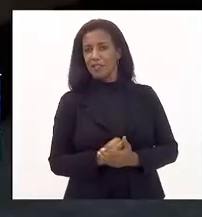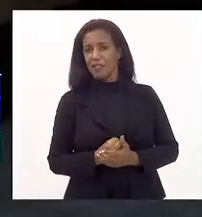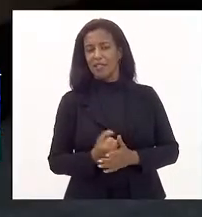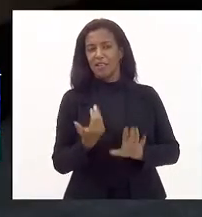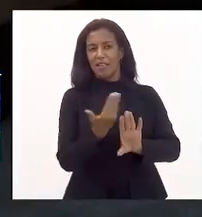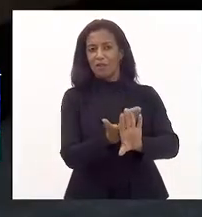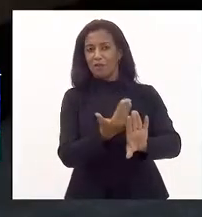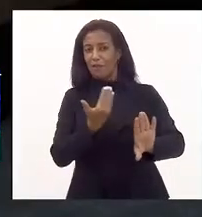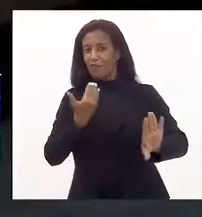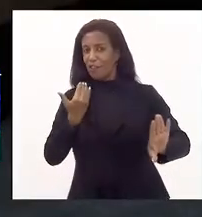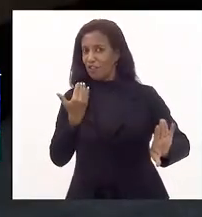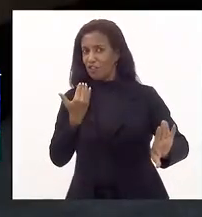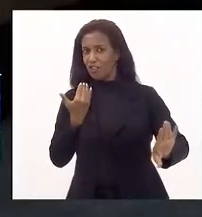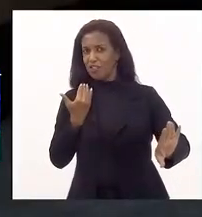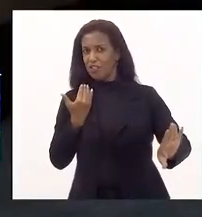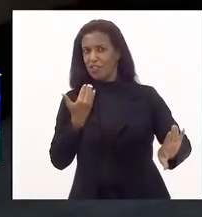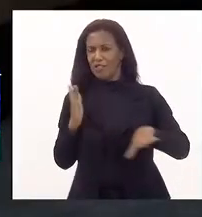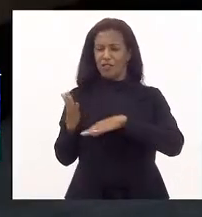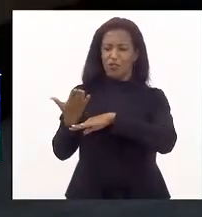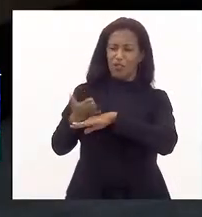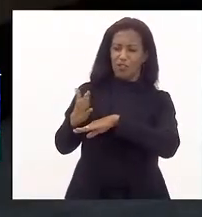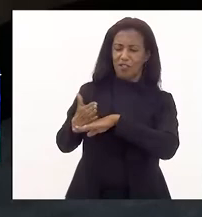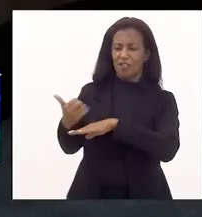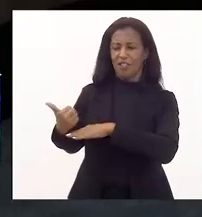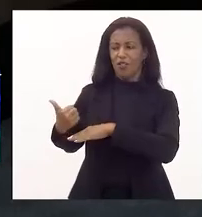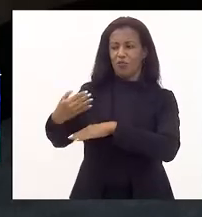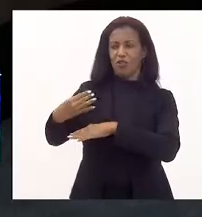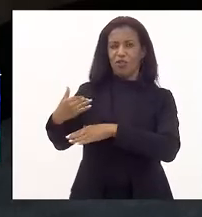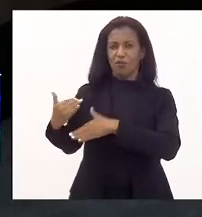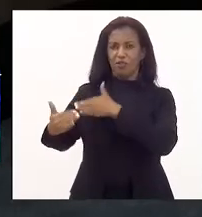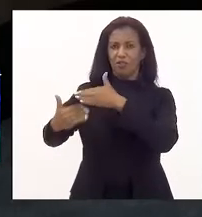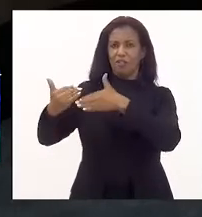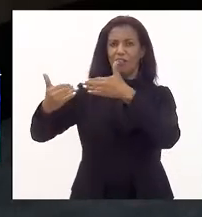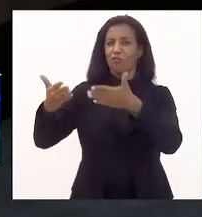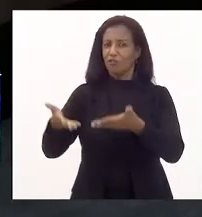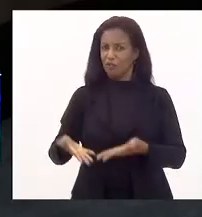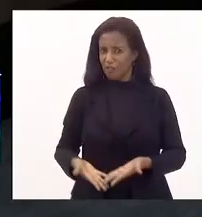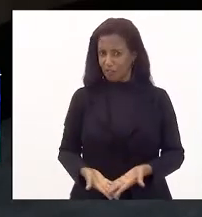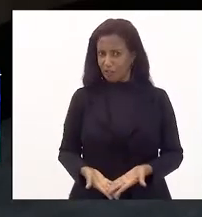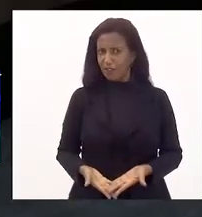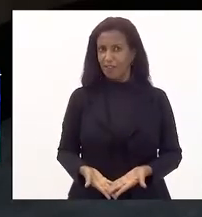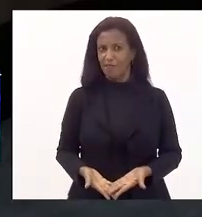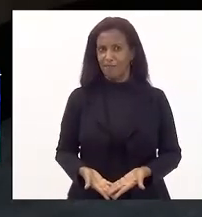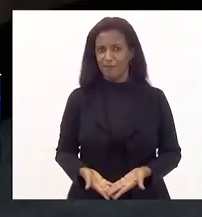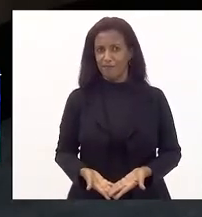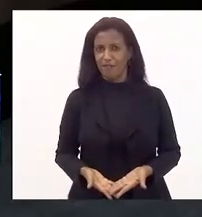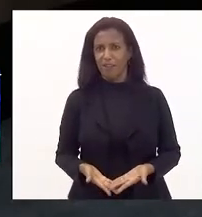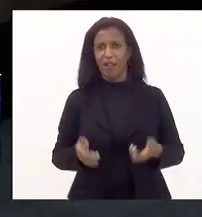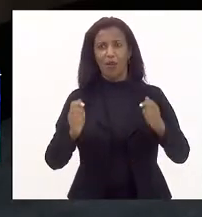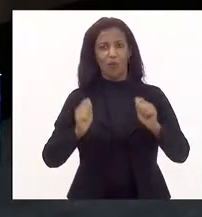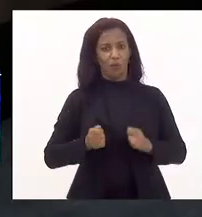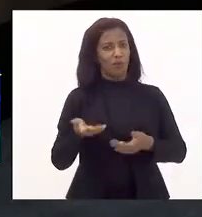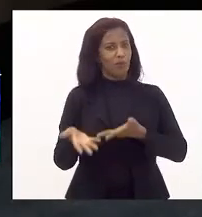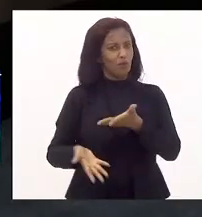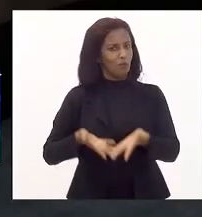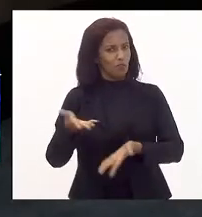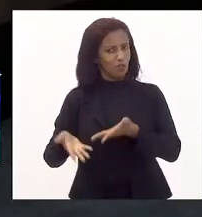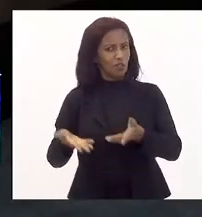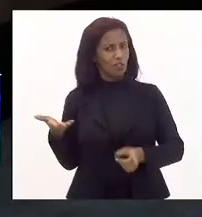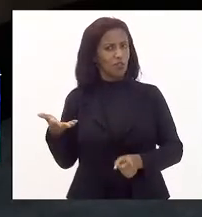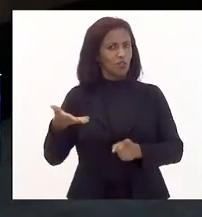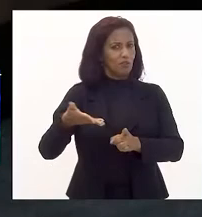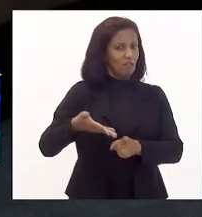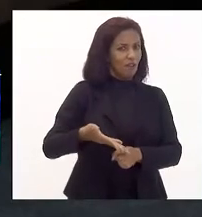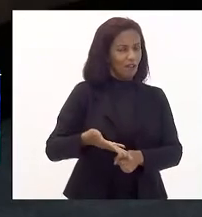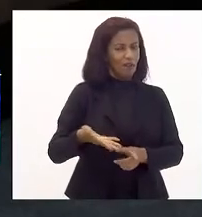atividades comerciais que eu exerci desde os 14 anos até chegar aqui, até meus 38. Até para a gente poder ter uma dedicação exclusiva àquilo